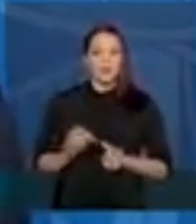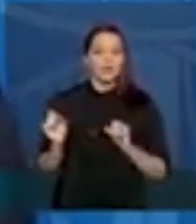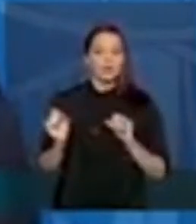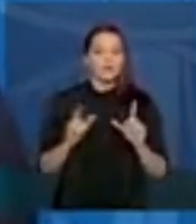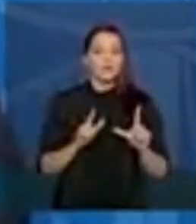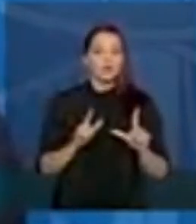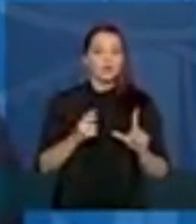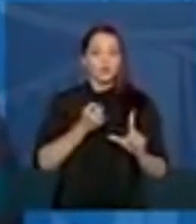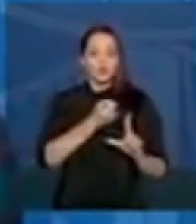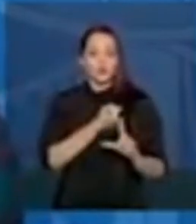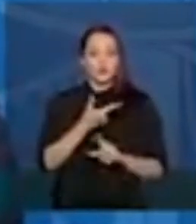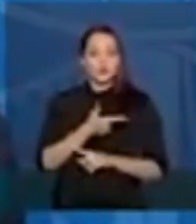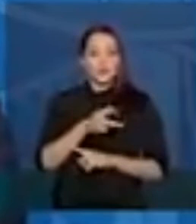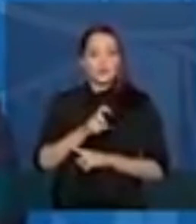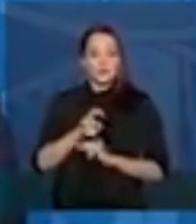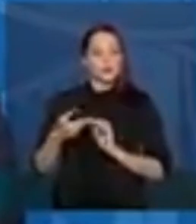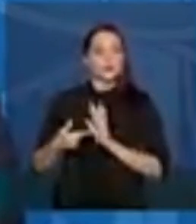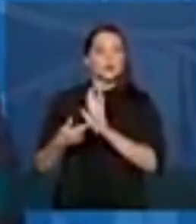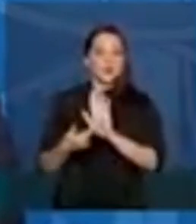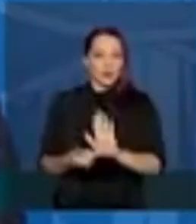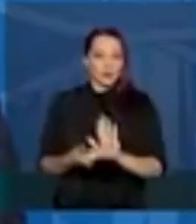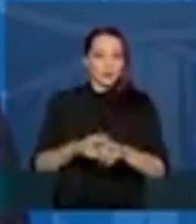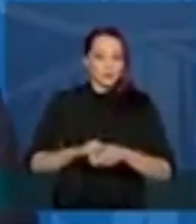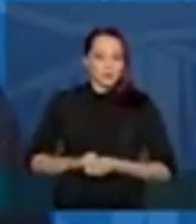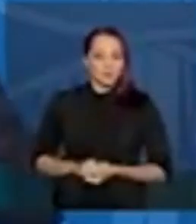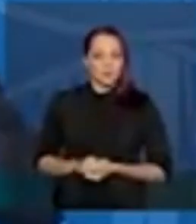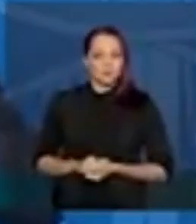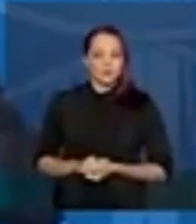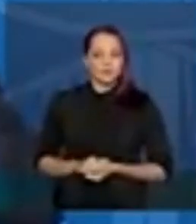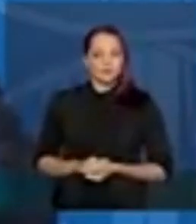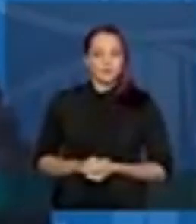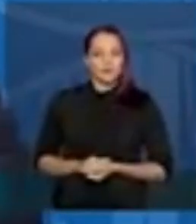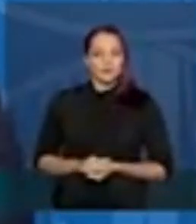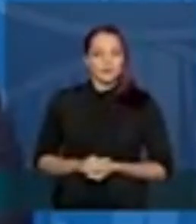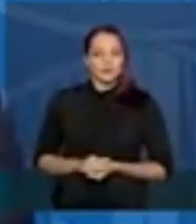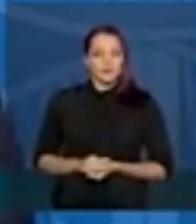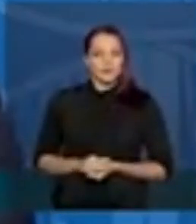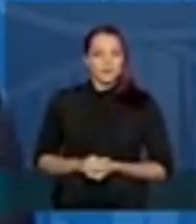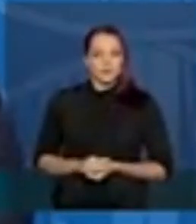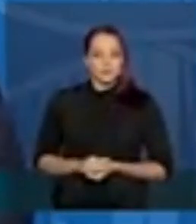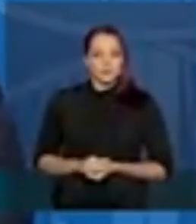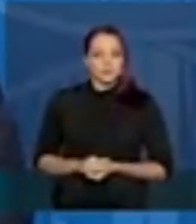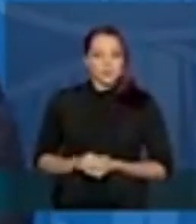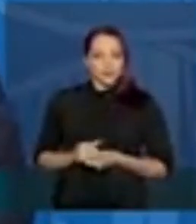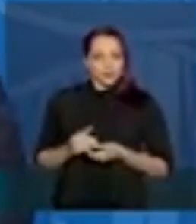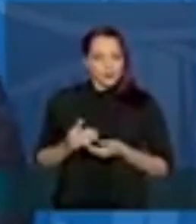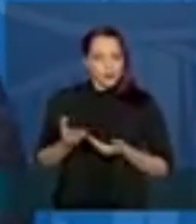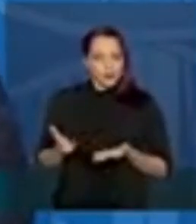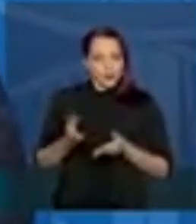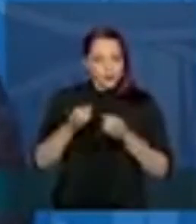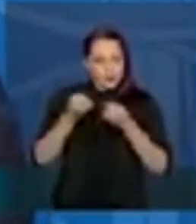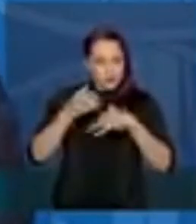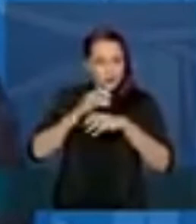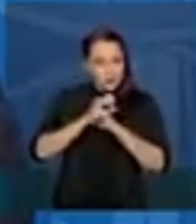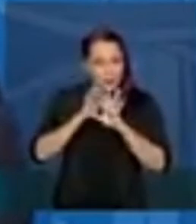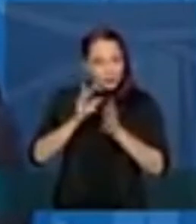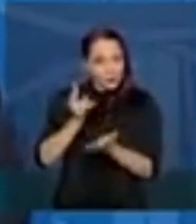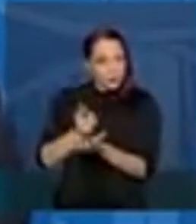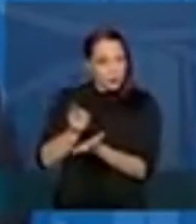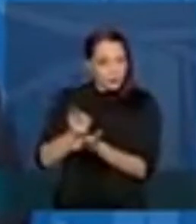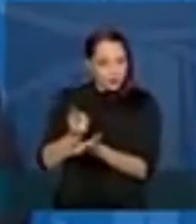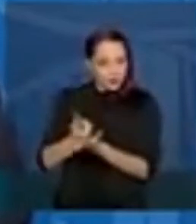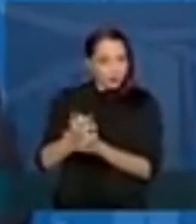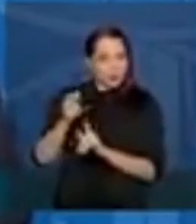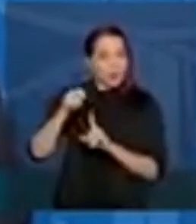ele reflete isso. O que significa? Então, de uma maneira muito clara, mantivemos pelo